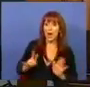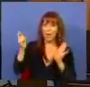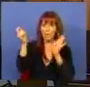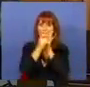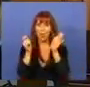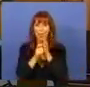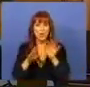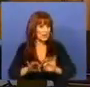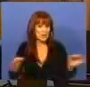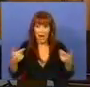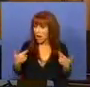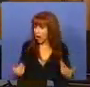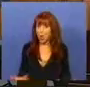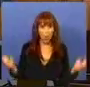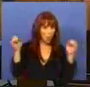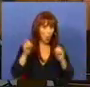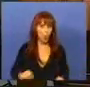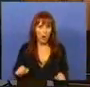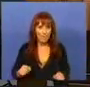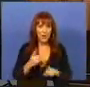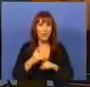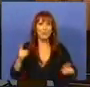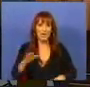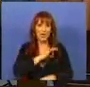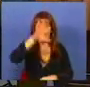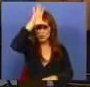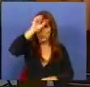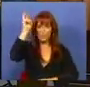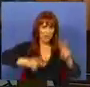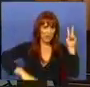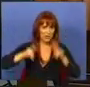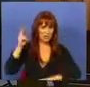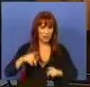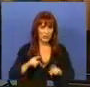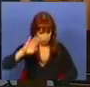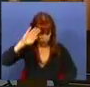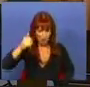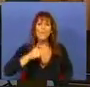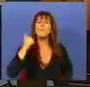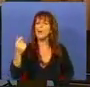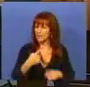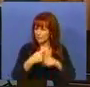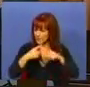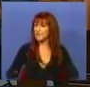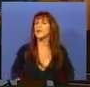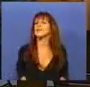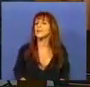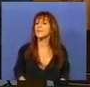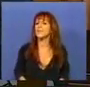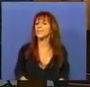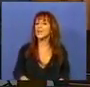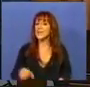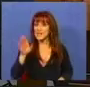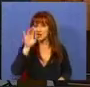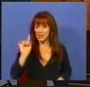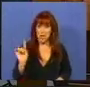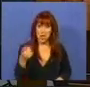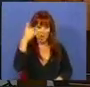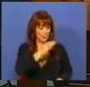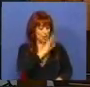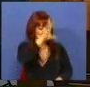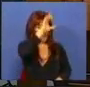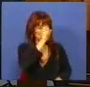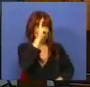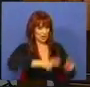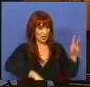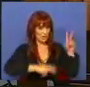registro, como não há agora. Porque, Sr. Ministro das Finanças, sabe bem a diferença. É que se o Sr. Ministro das